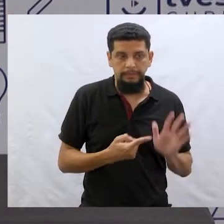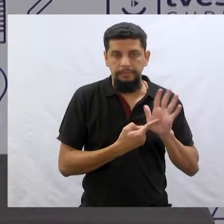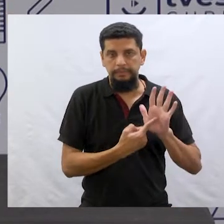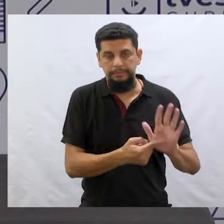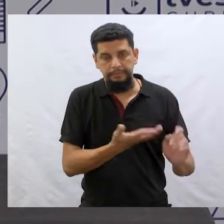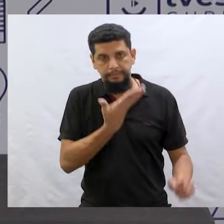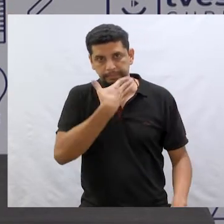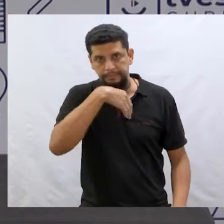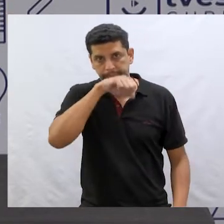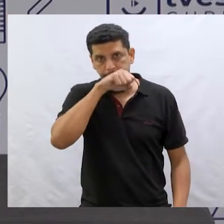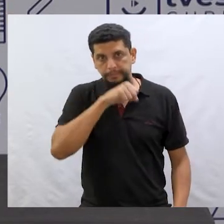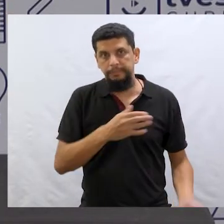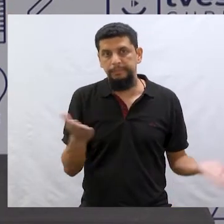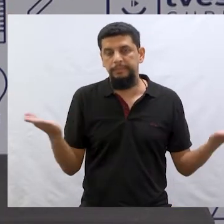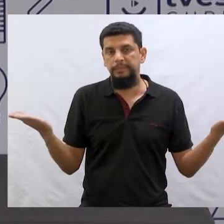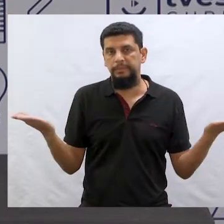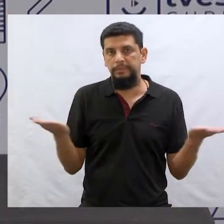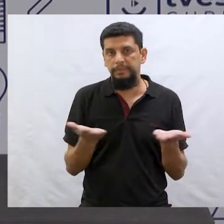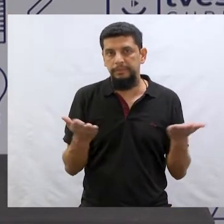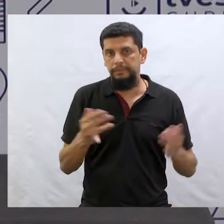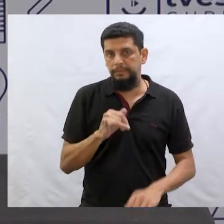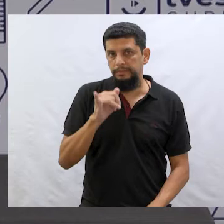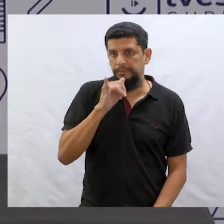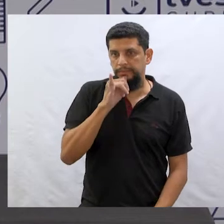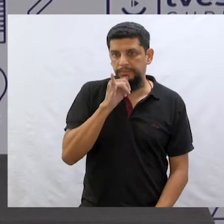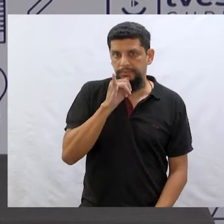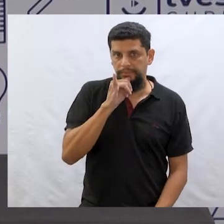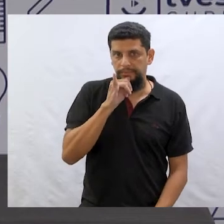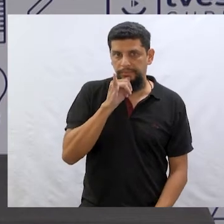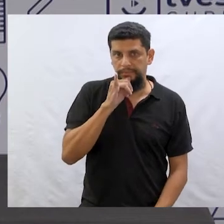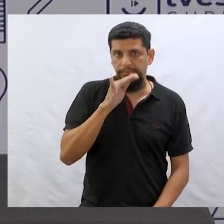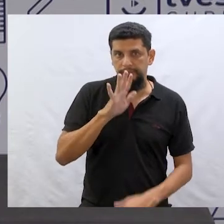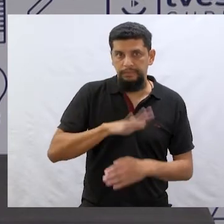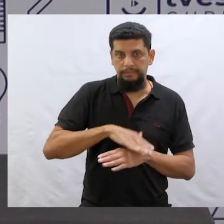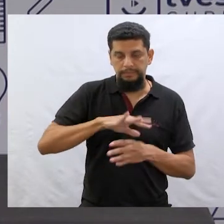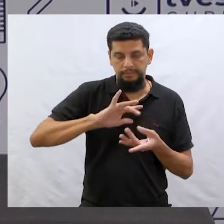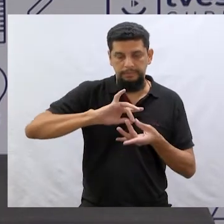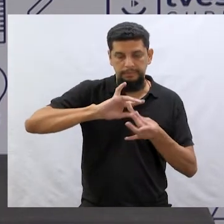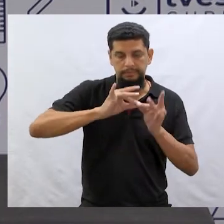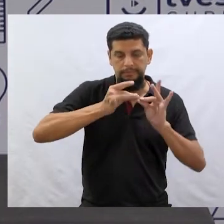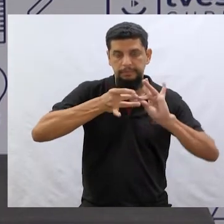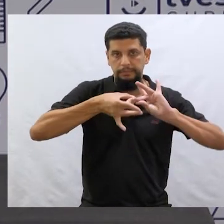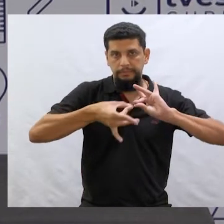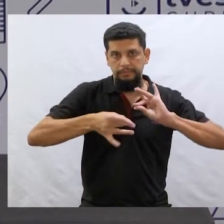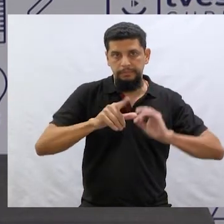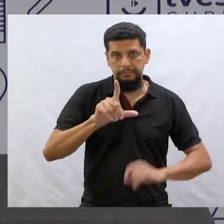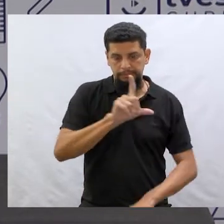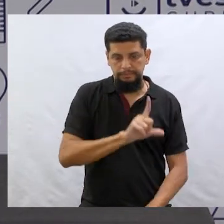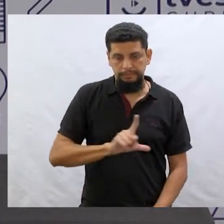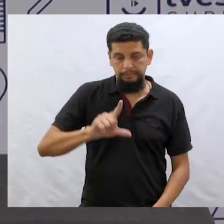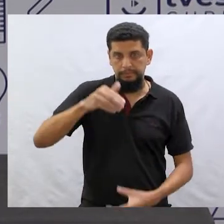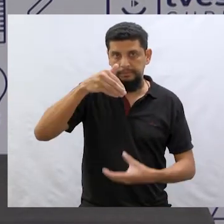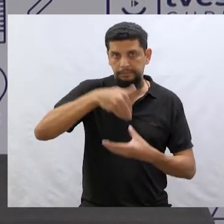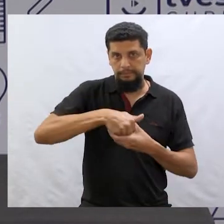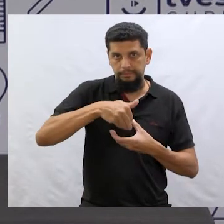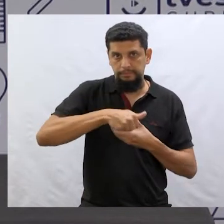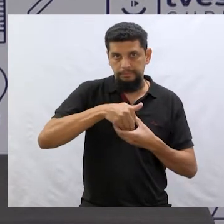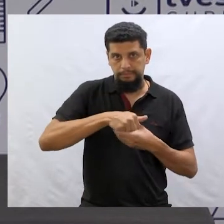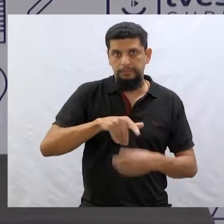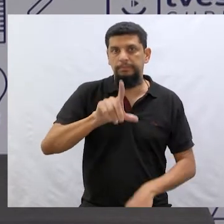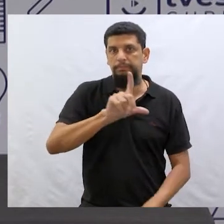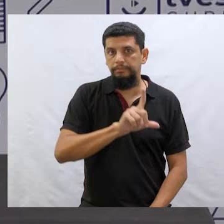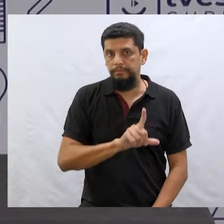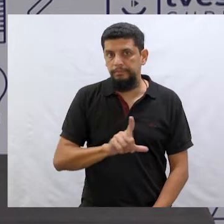mostrar para o pai. E agora, um exemplo mais específico da literatura dentro da literatura.